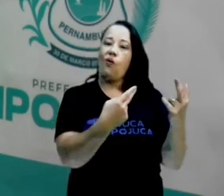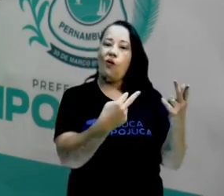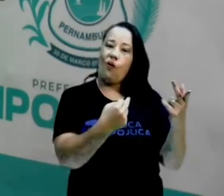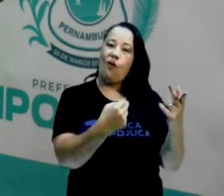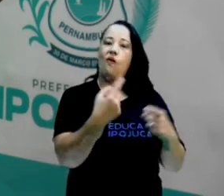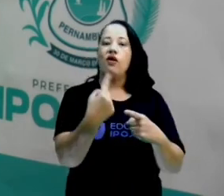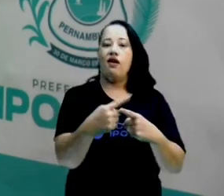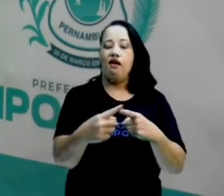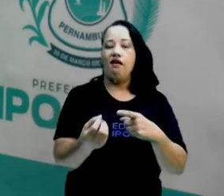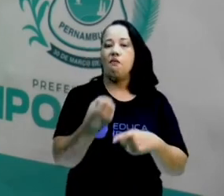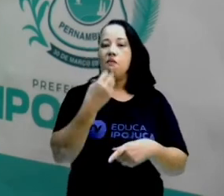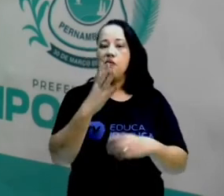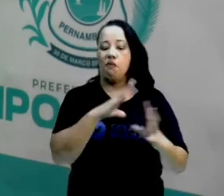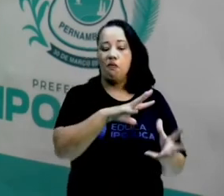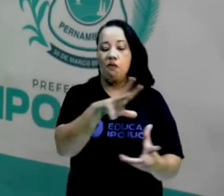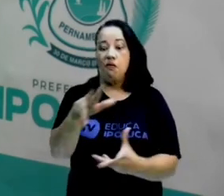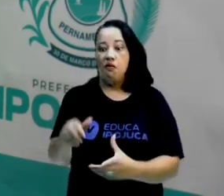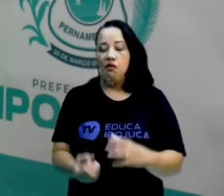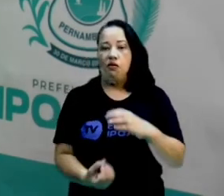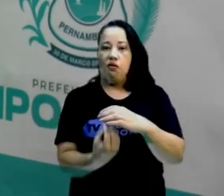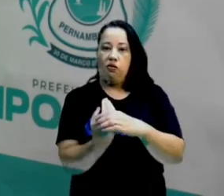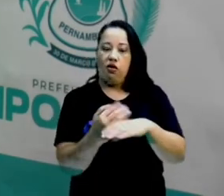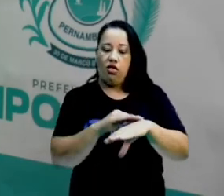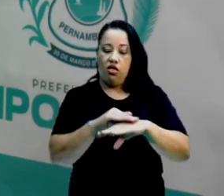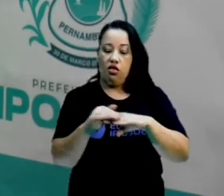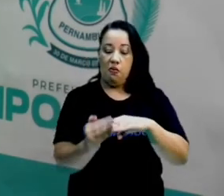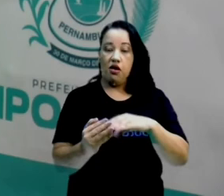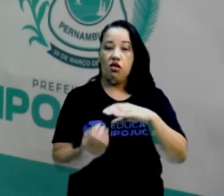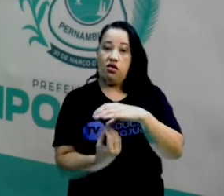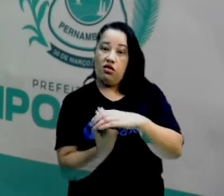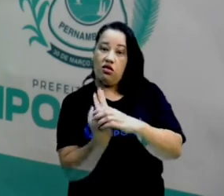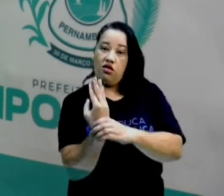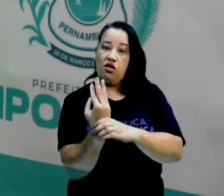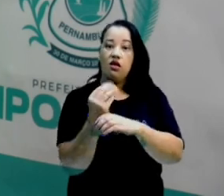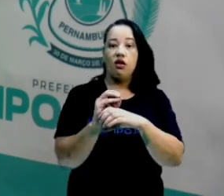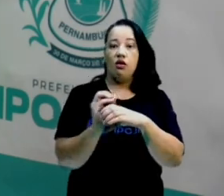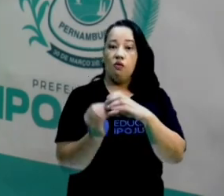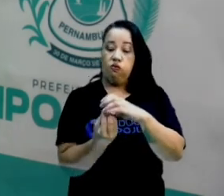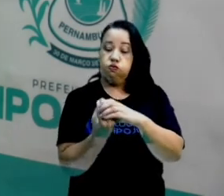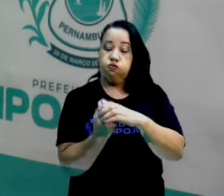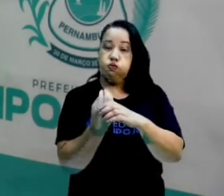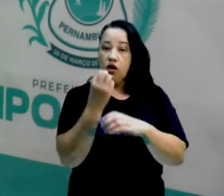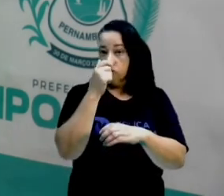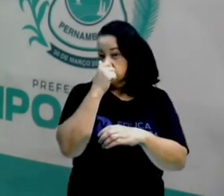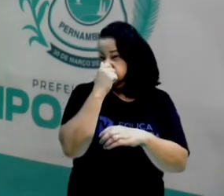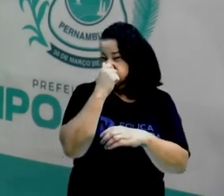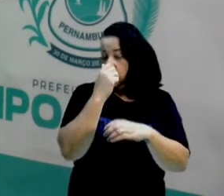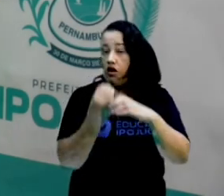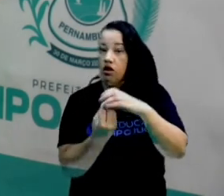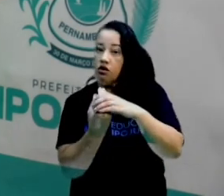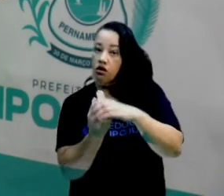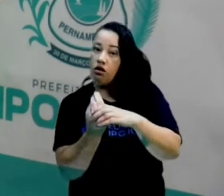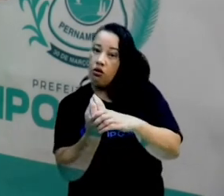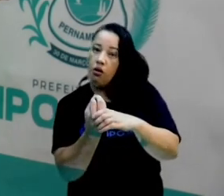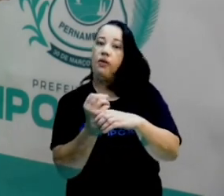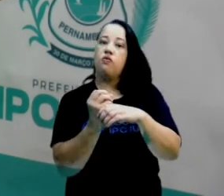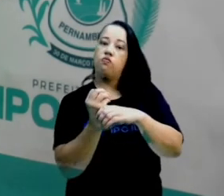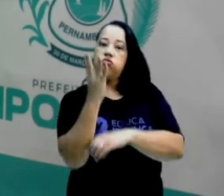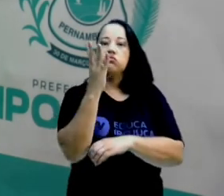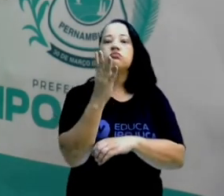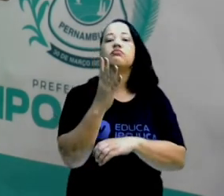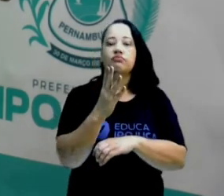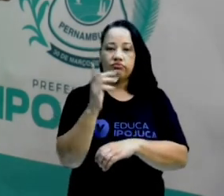planeta. Eles fazem com que aquela pressão que existe dentro do nosso planeta tenha uma válvula de escape.